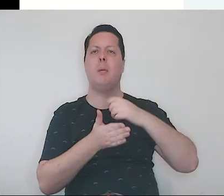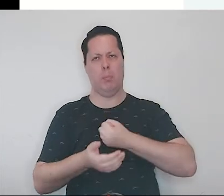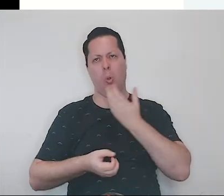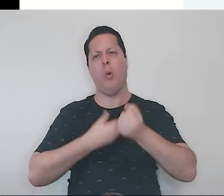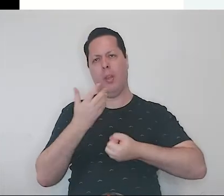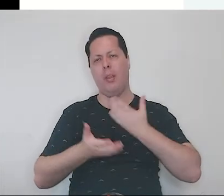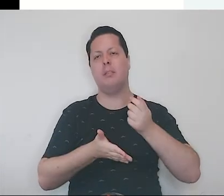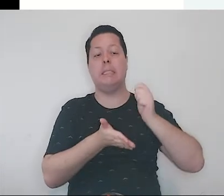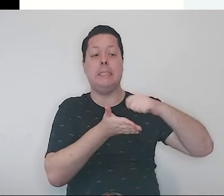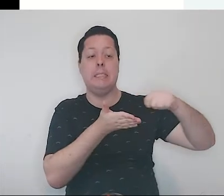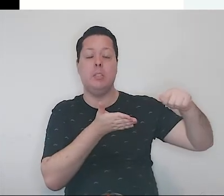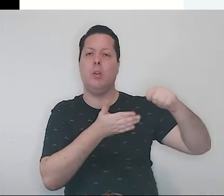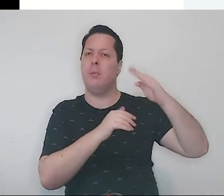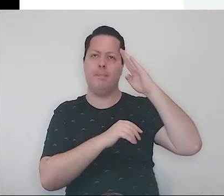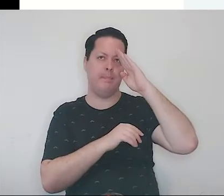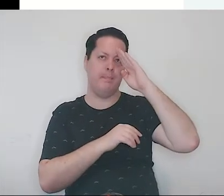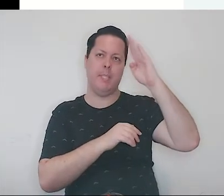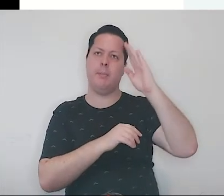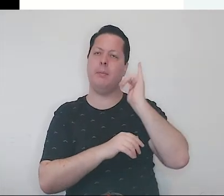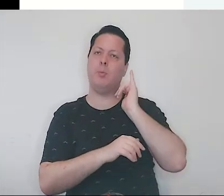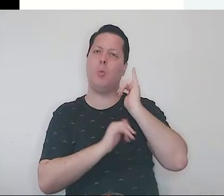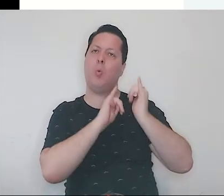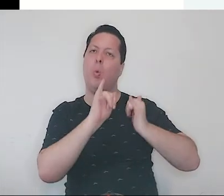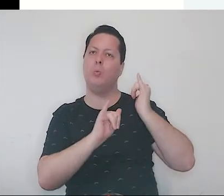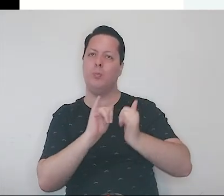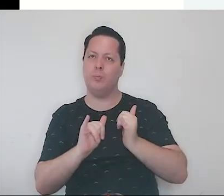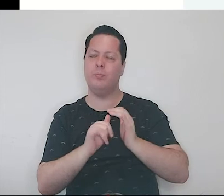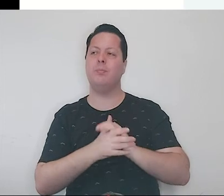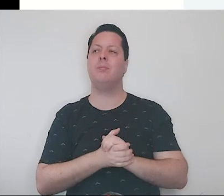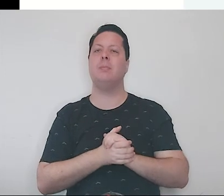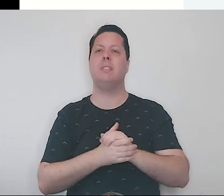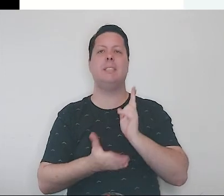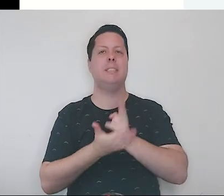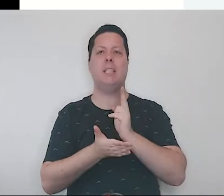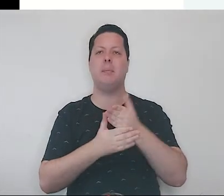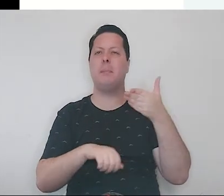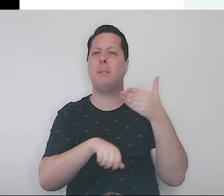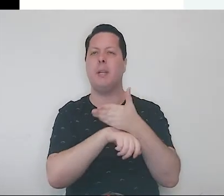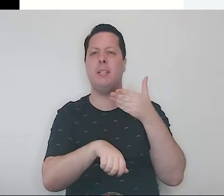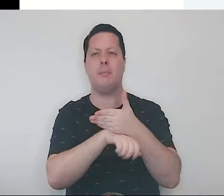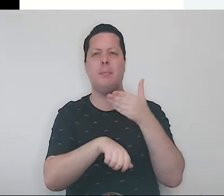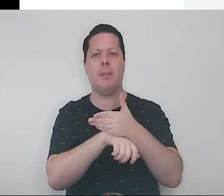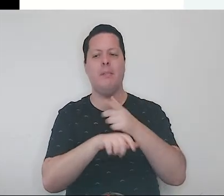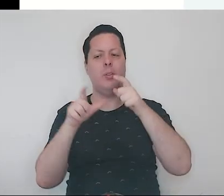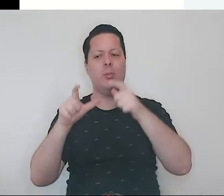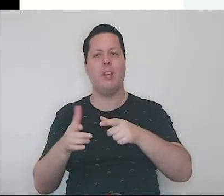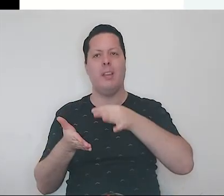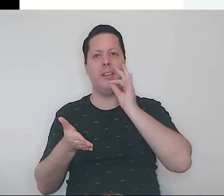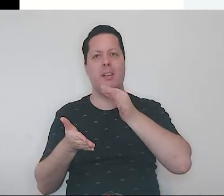poeta, ele é muito conhecido como escritor de contos, que frequentava esse café paulista,